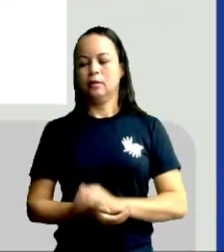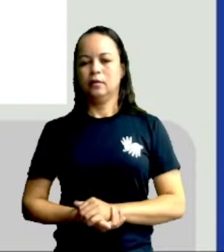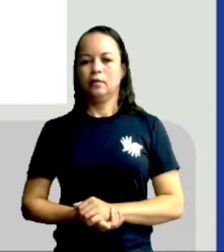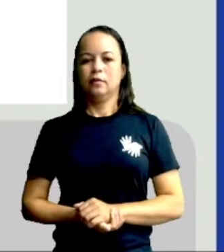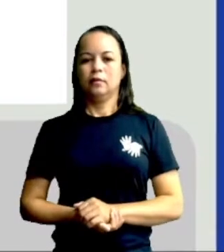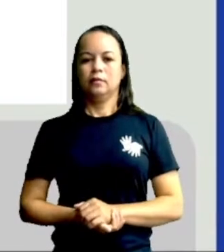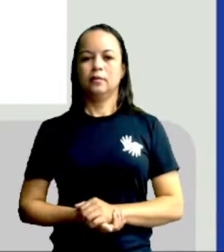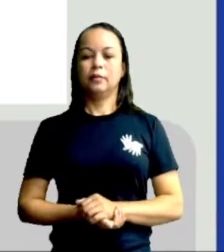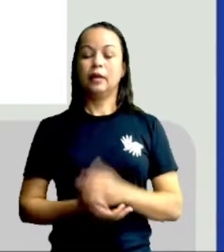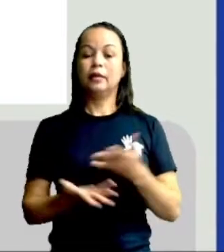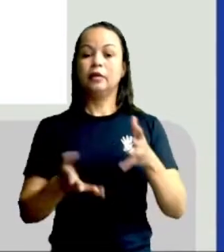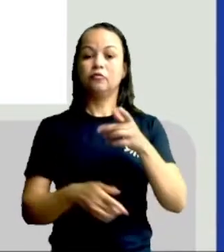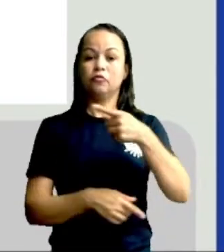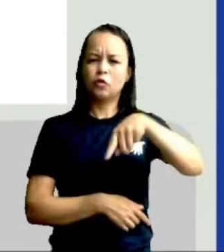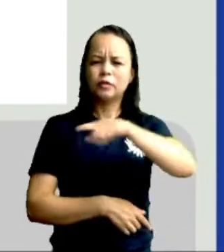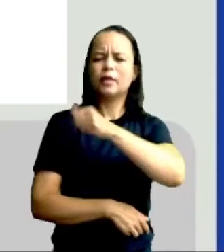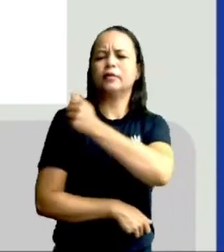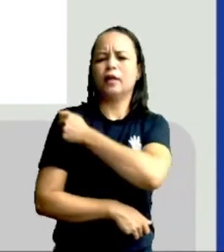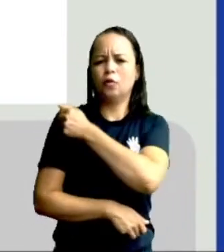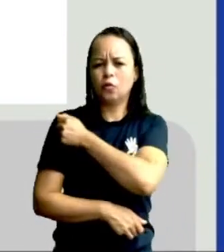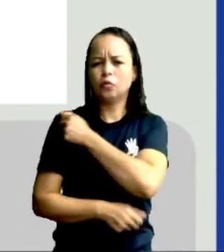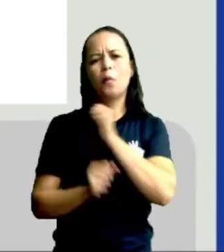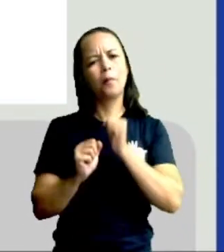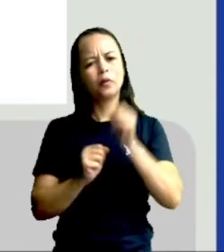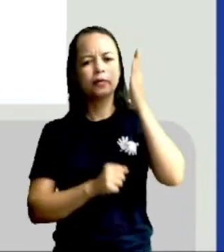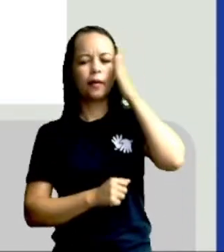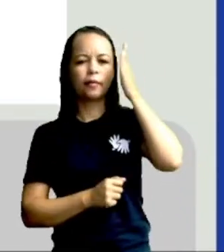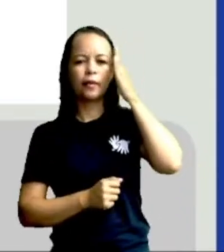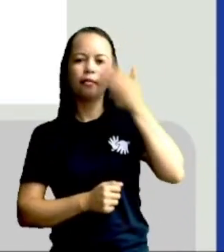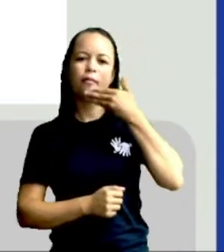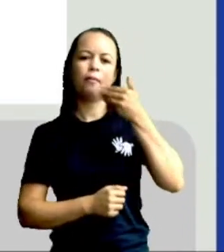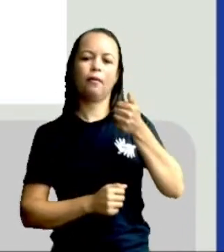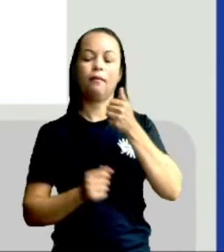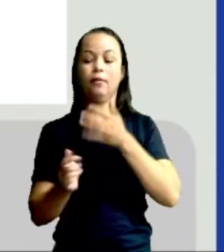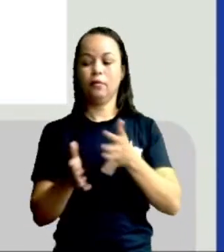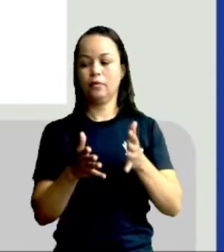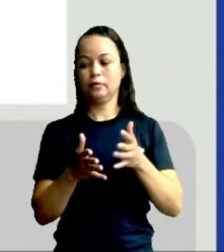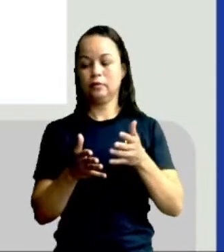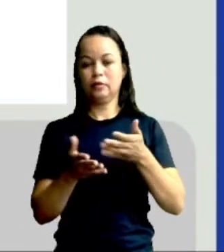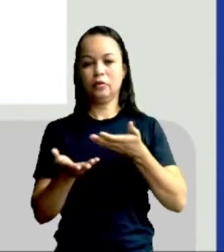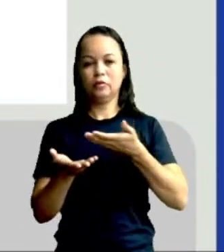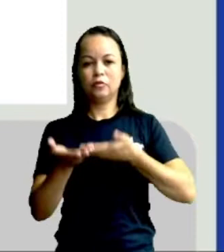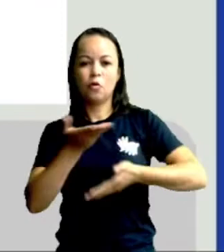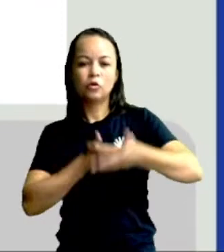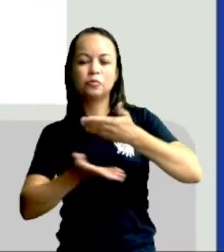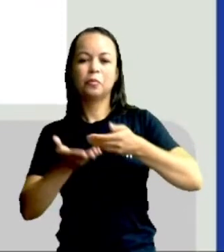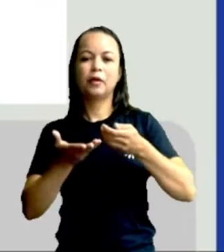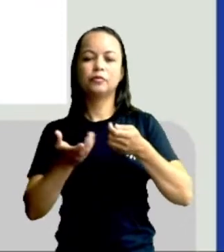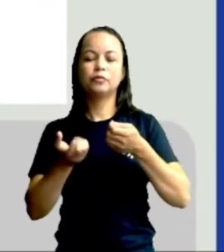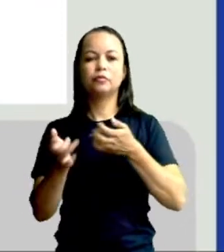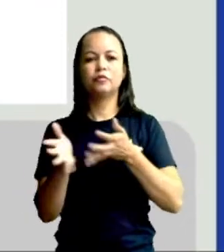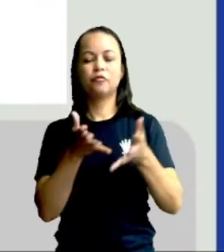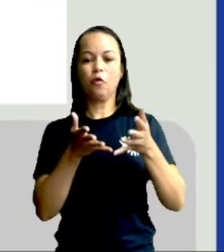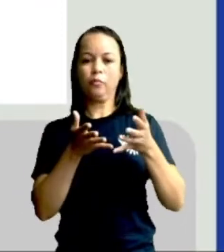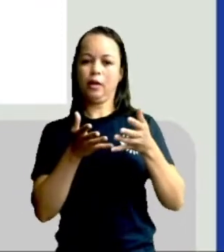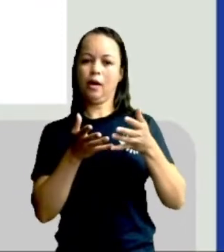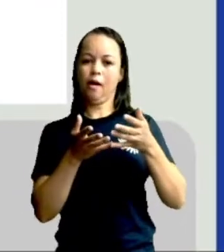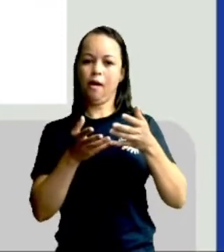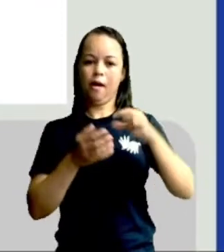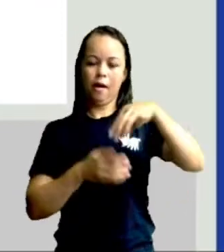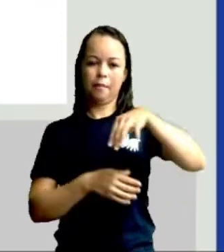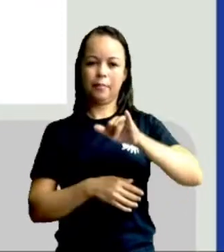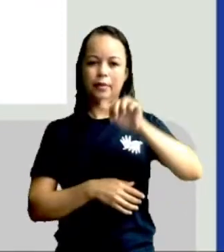para que esse aluno possa se apropriar. Então, se eu estou falando desse aspecto que envolve a mineração, essa